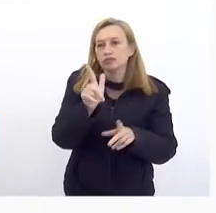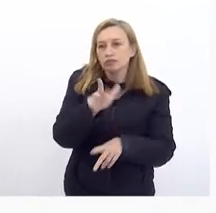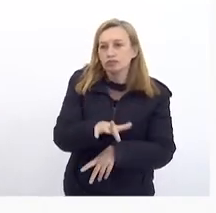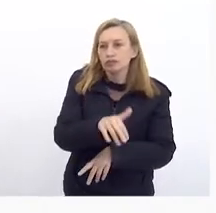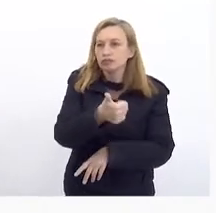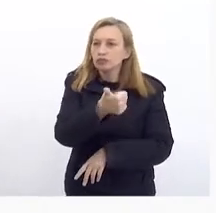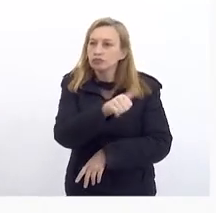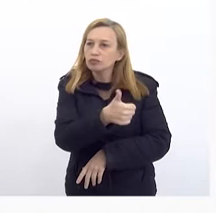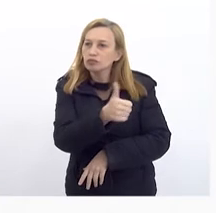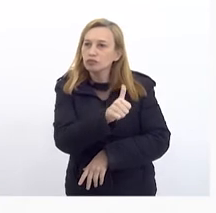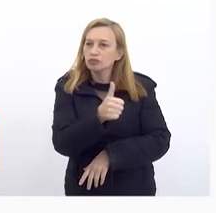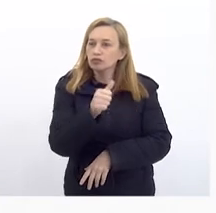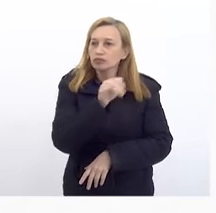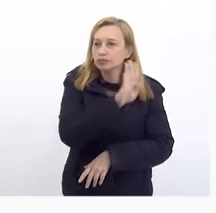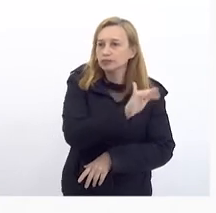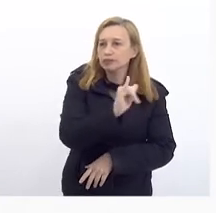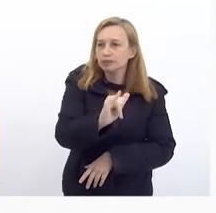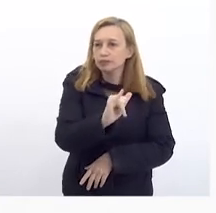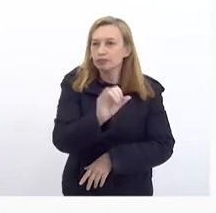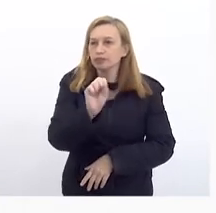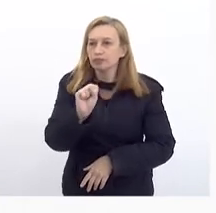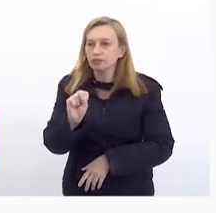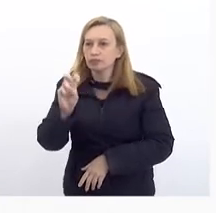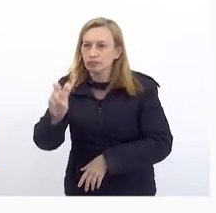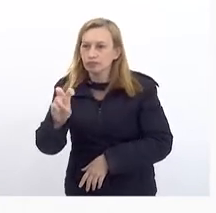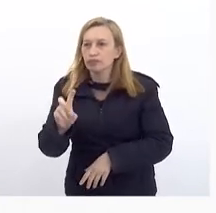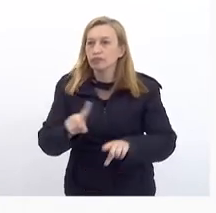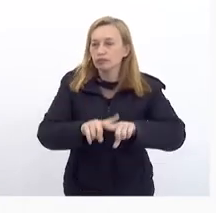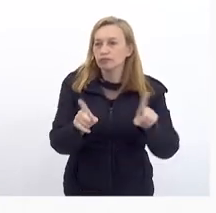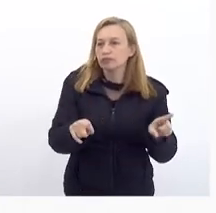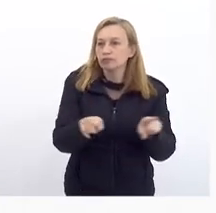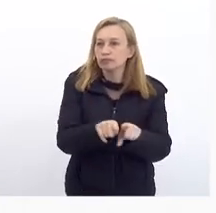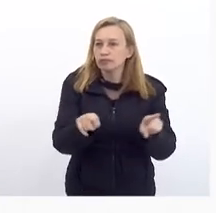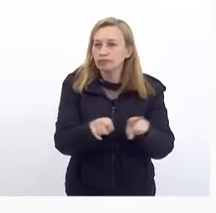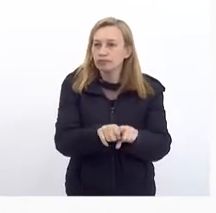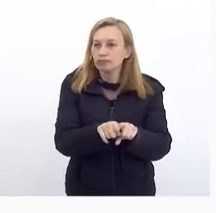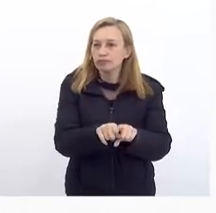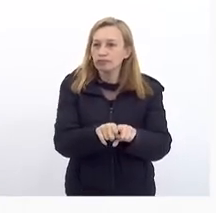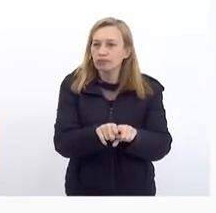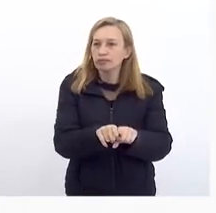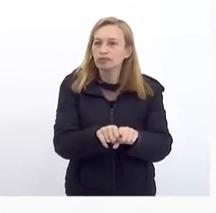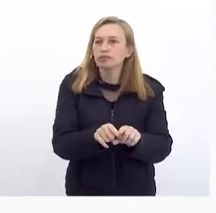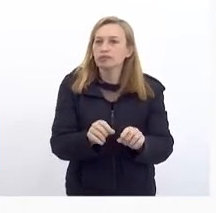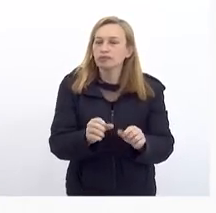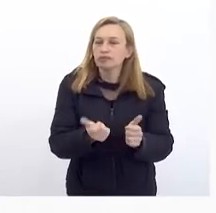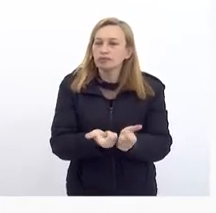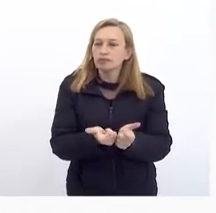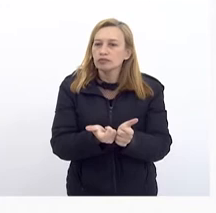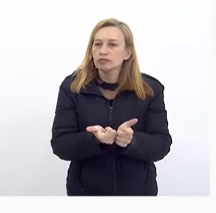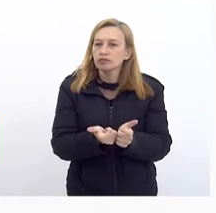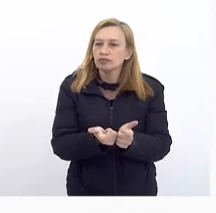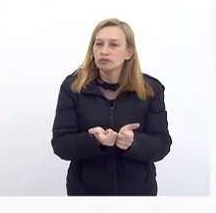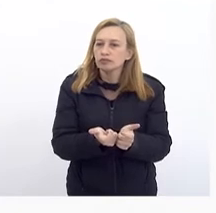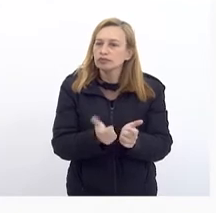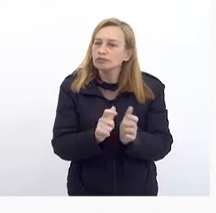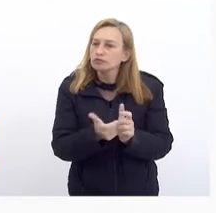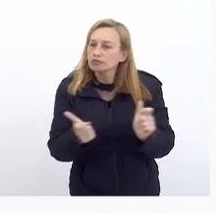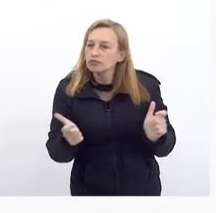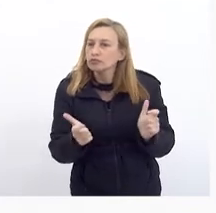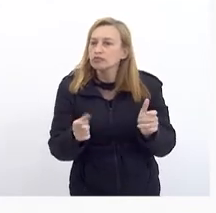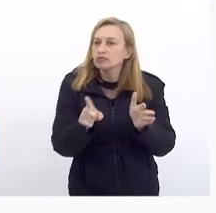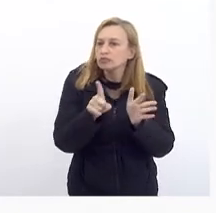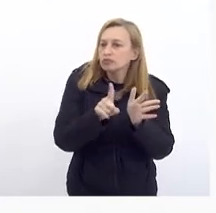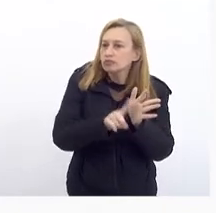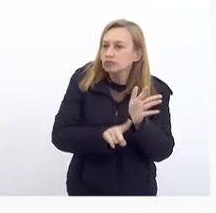,85 Mas também Ao mesmo tempo Que nós tivemos Essa grande Essa grande Redução